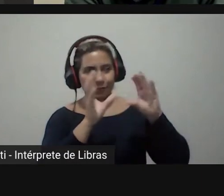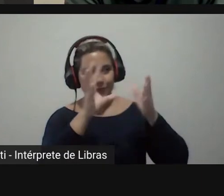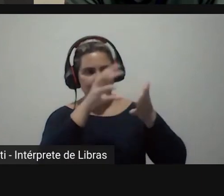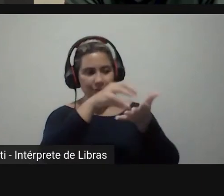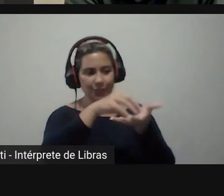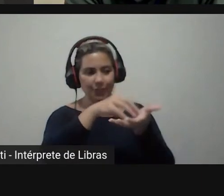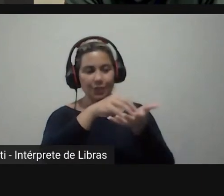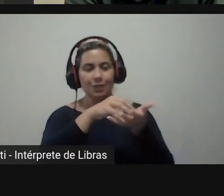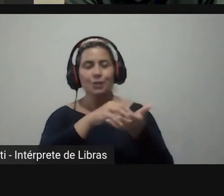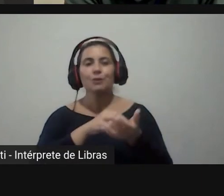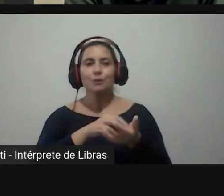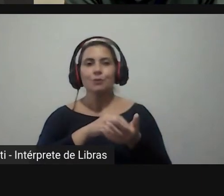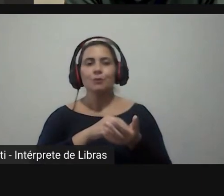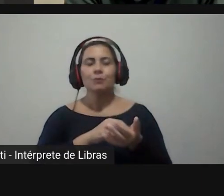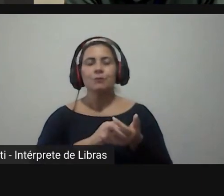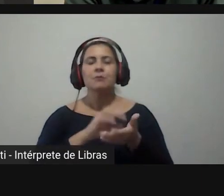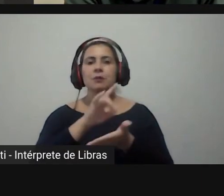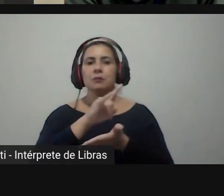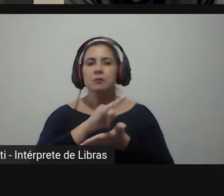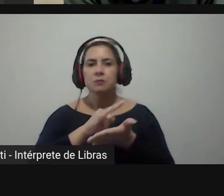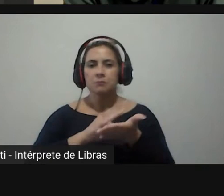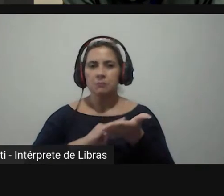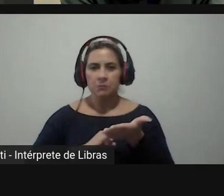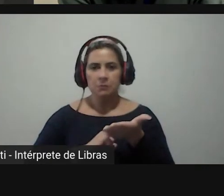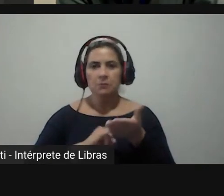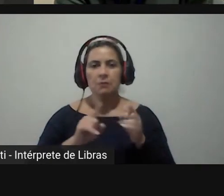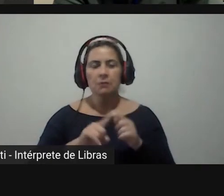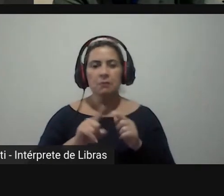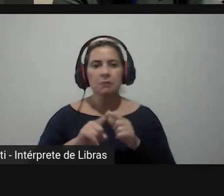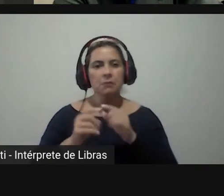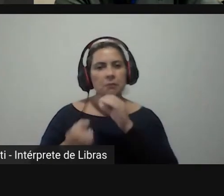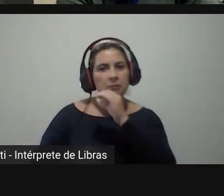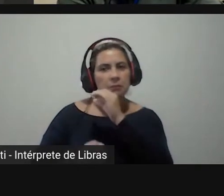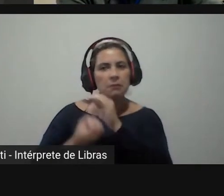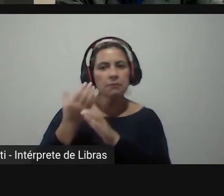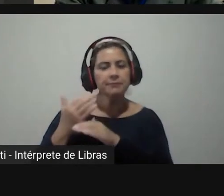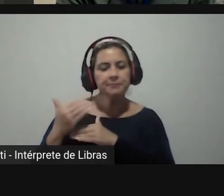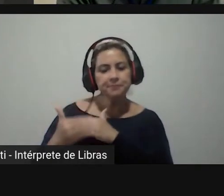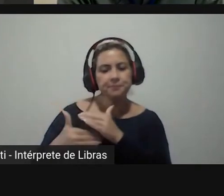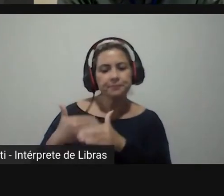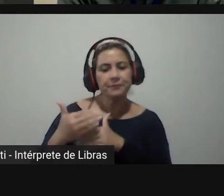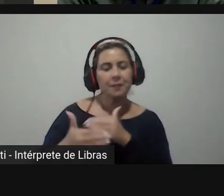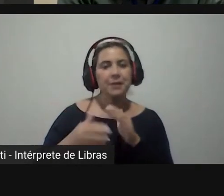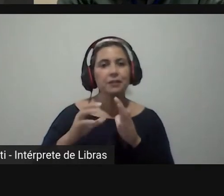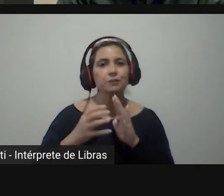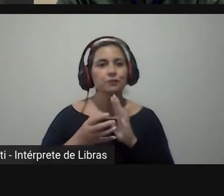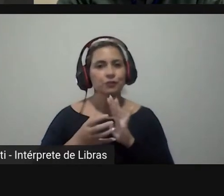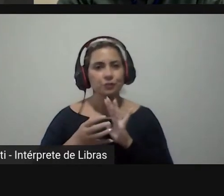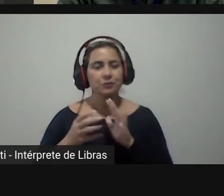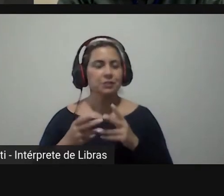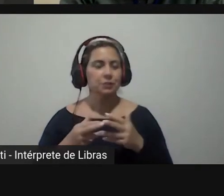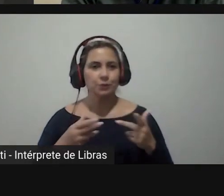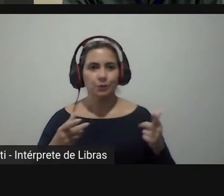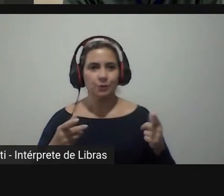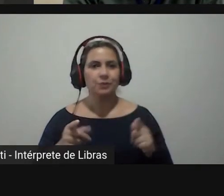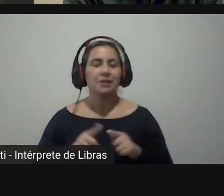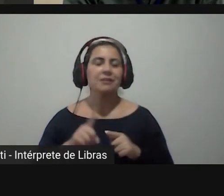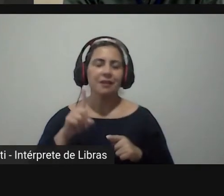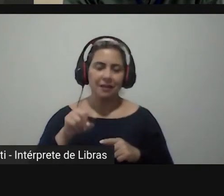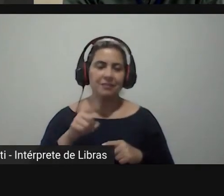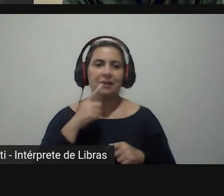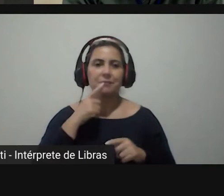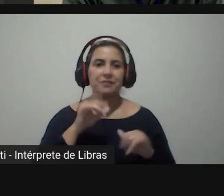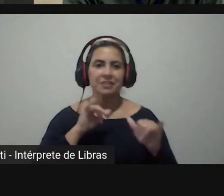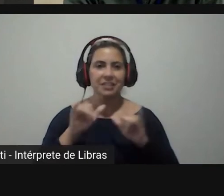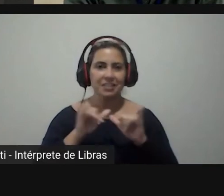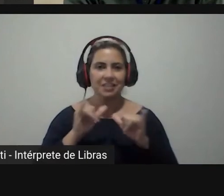Assembleia Nacional e aquilo ali gera um banco de dados enfim então é isso que é essa